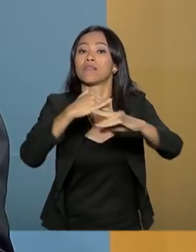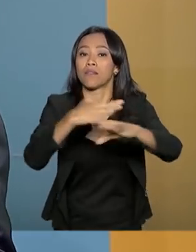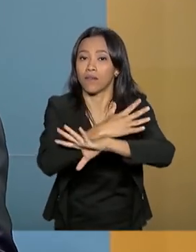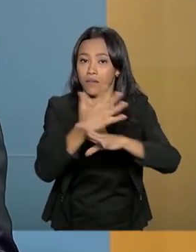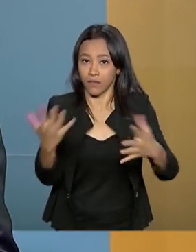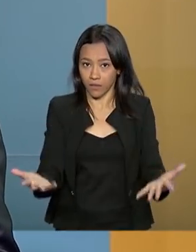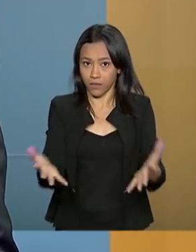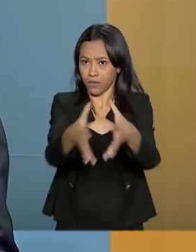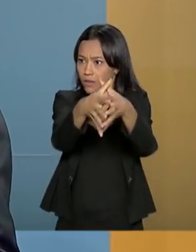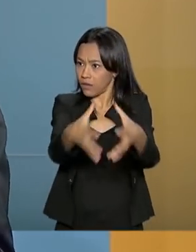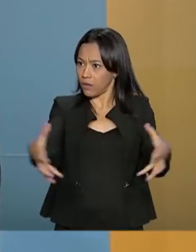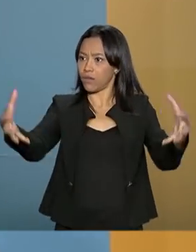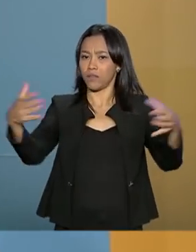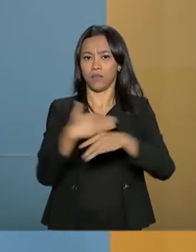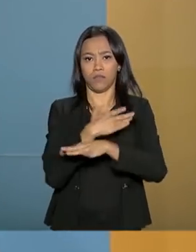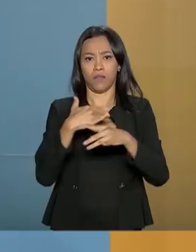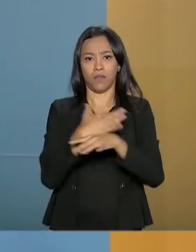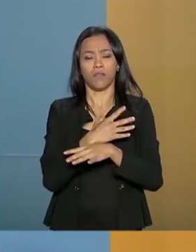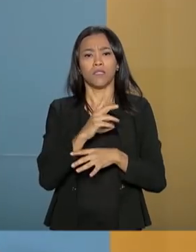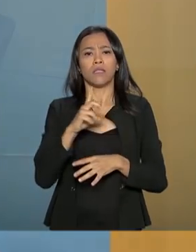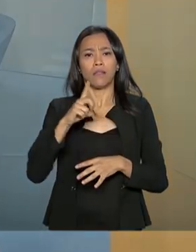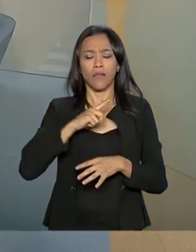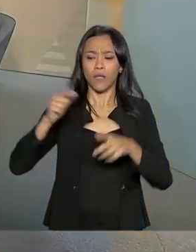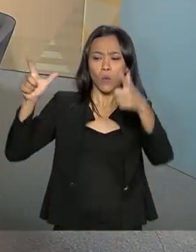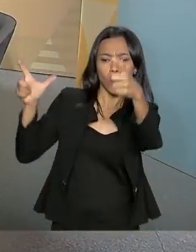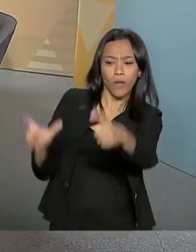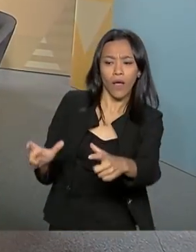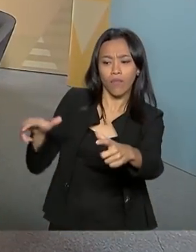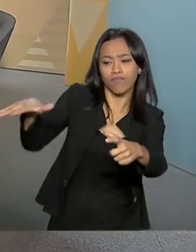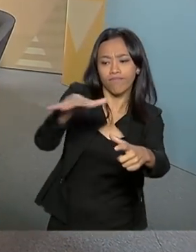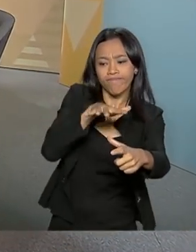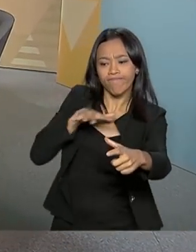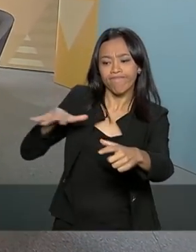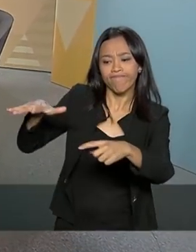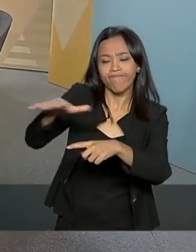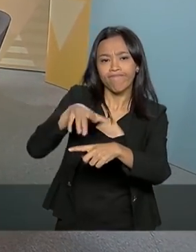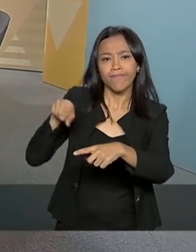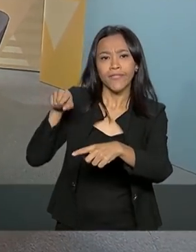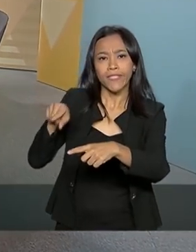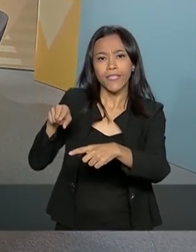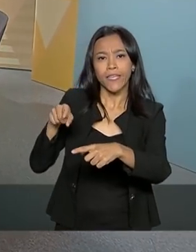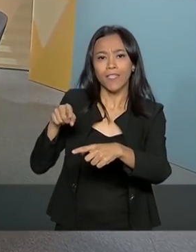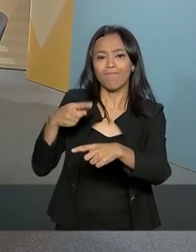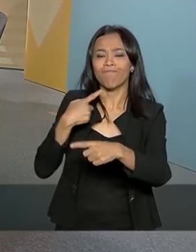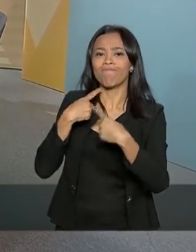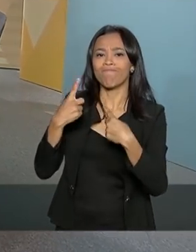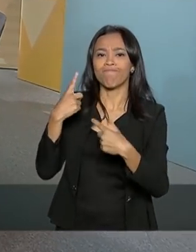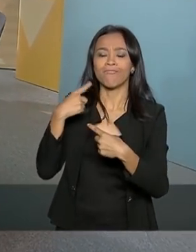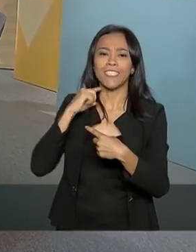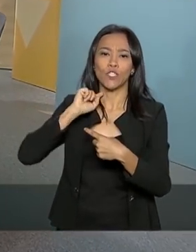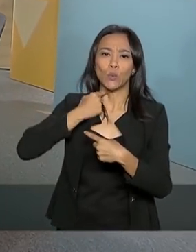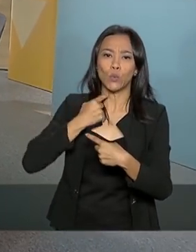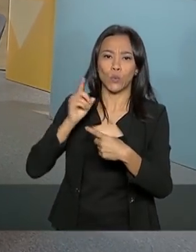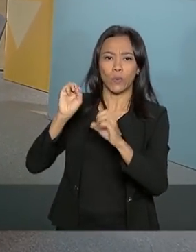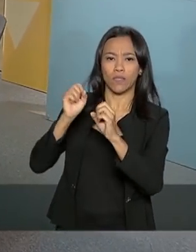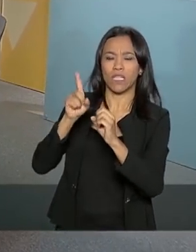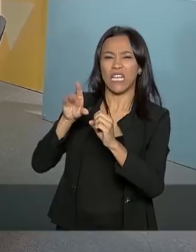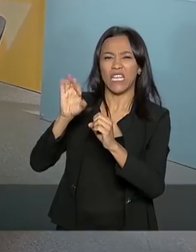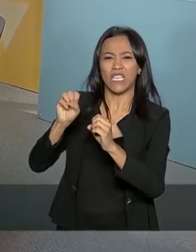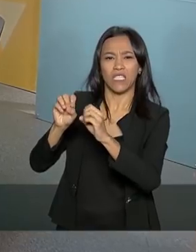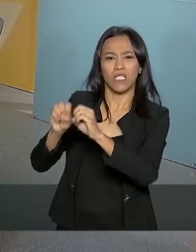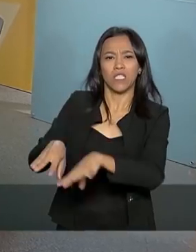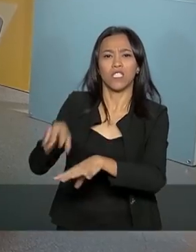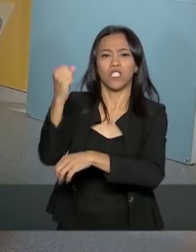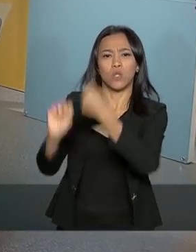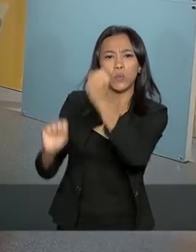grandes regiões metropolitanas, você tem áreas de contaminação industrial, contaminação do solo, um